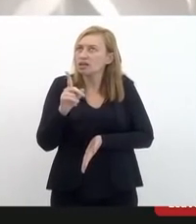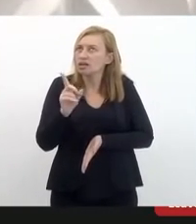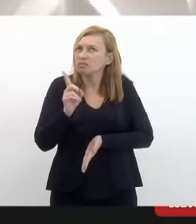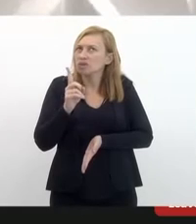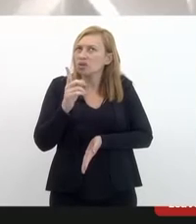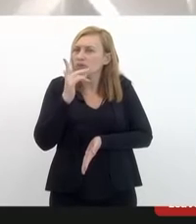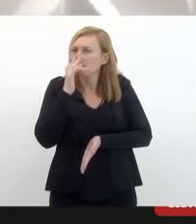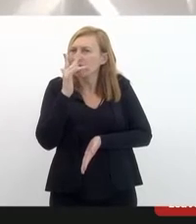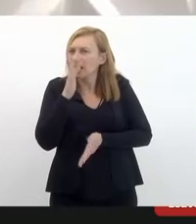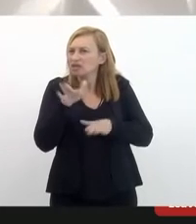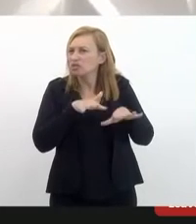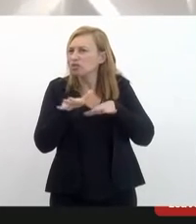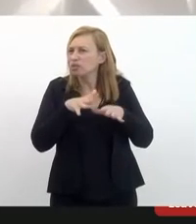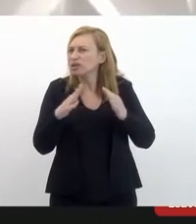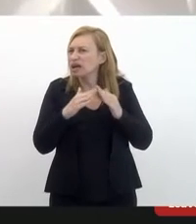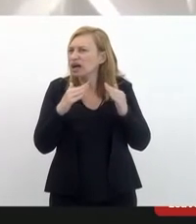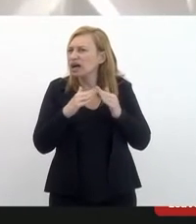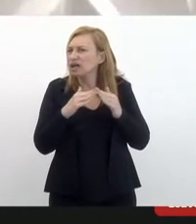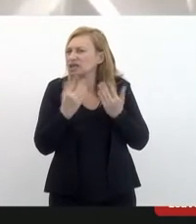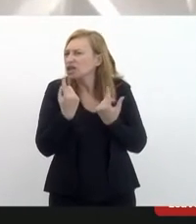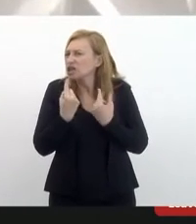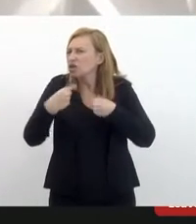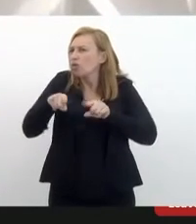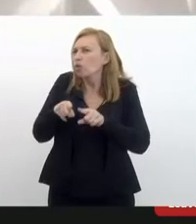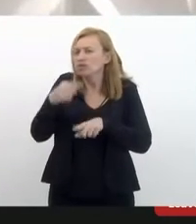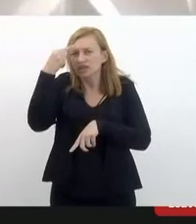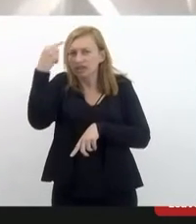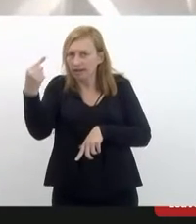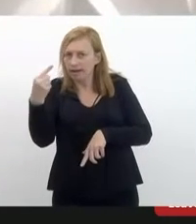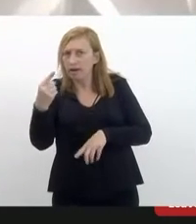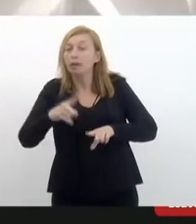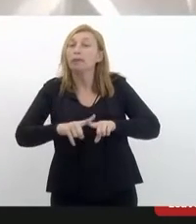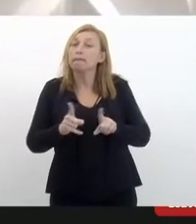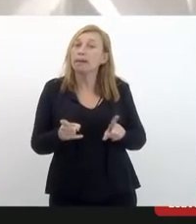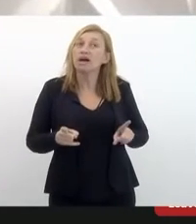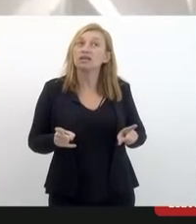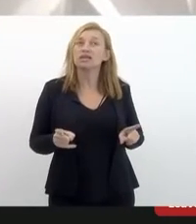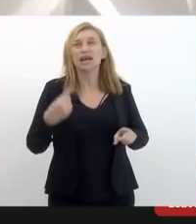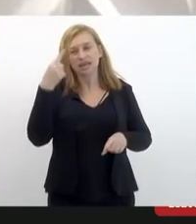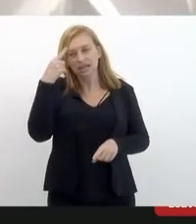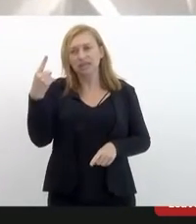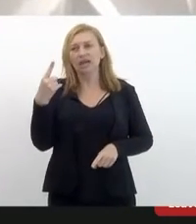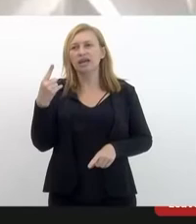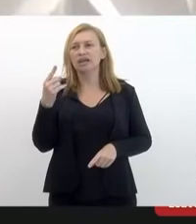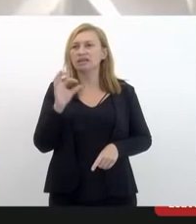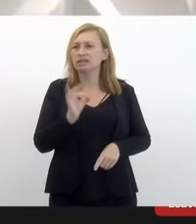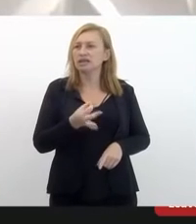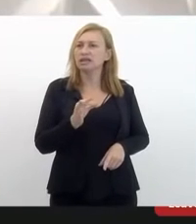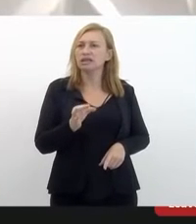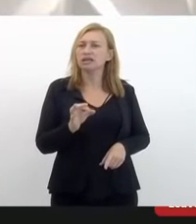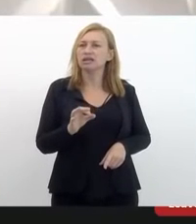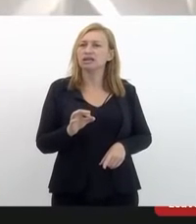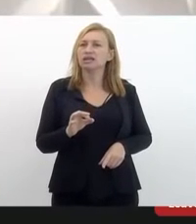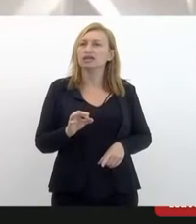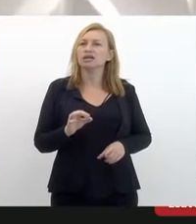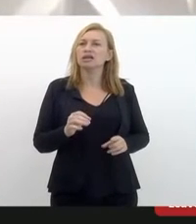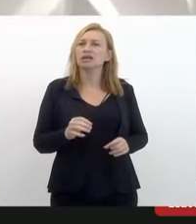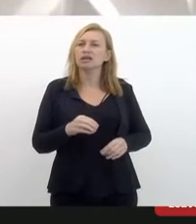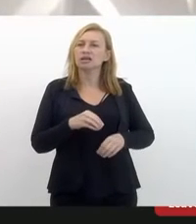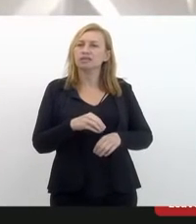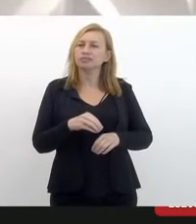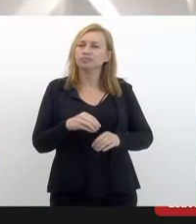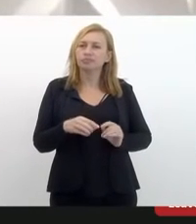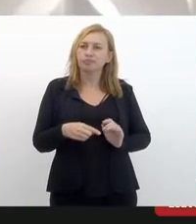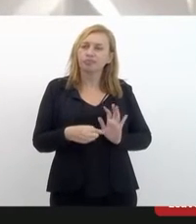que haja nenhum movimento na casa de ser contra a ideia, mas a ideia mesmo foi dar o destaque